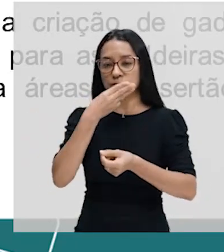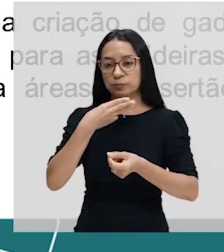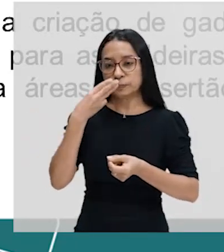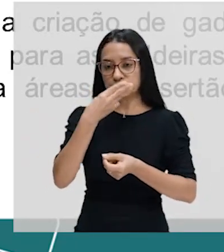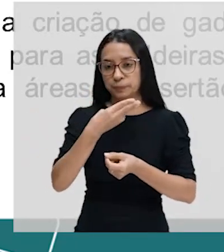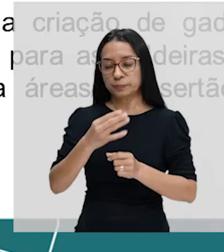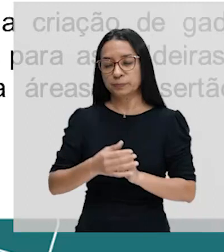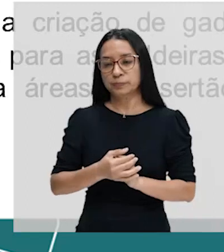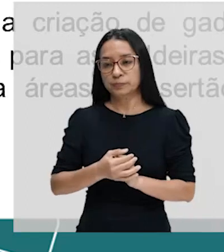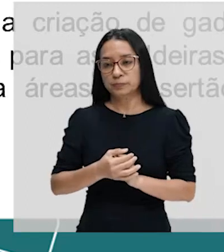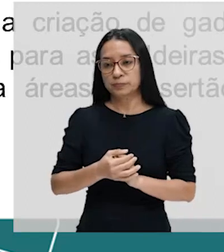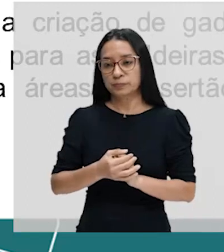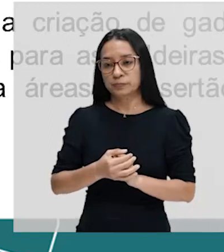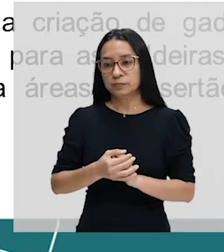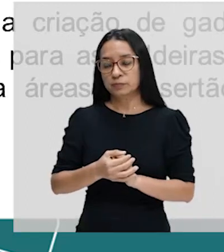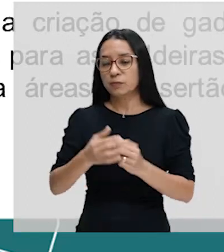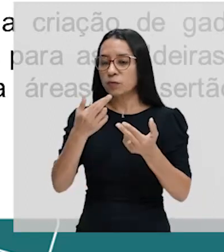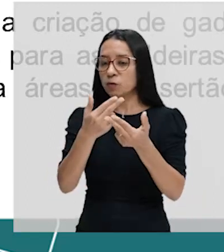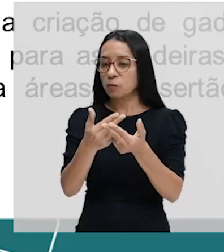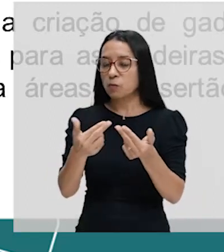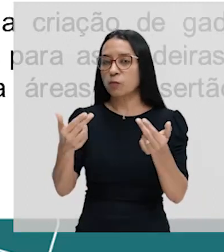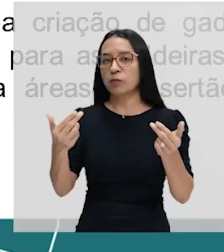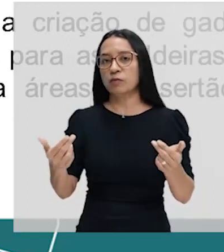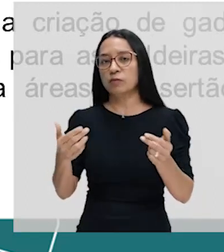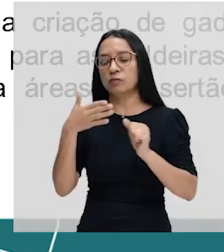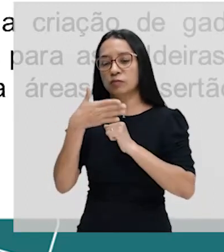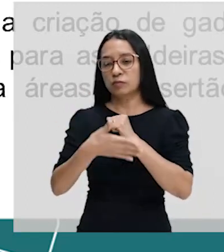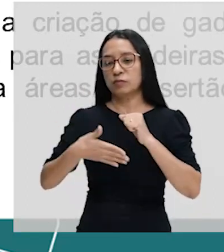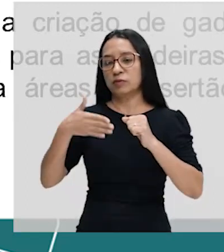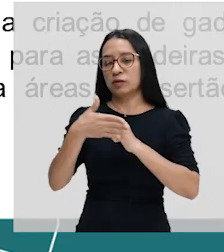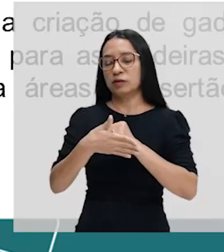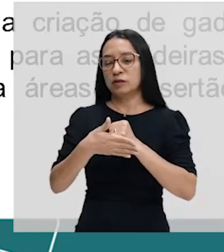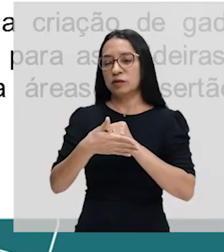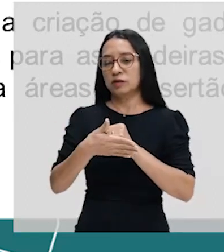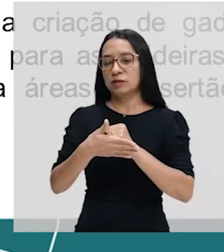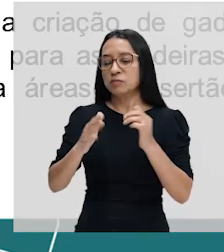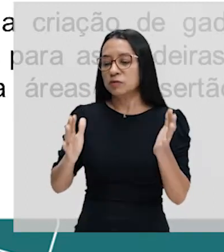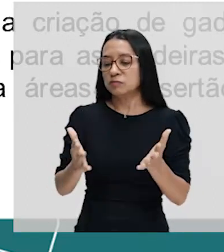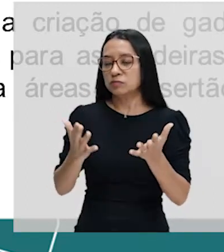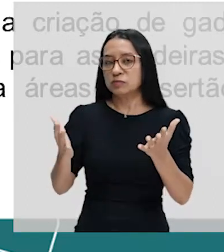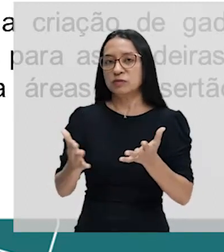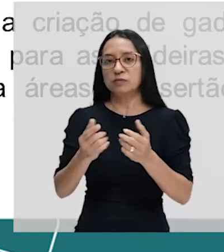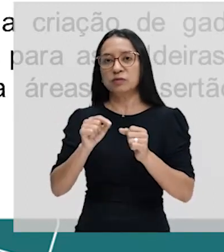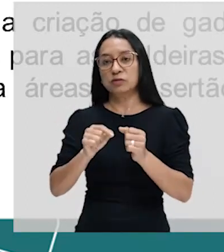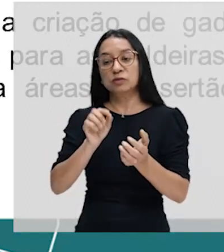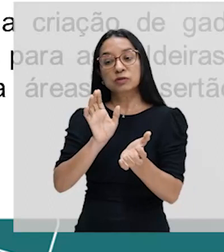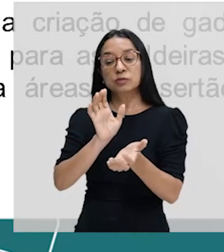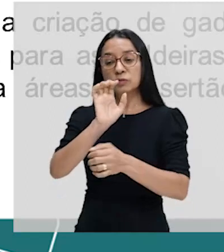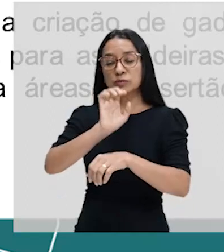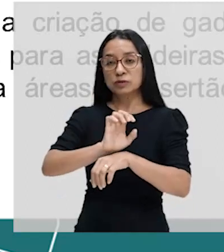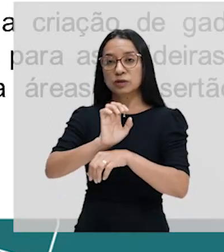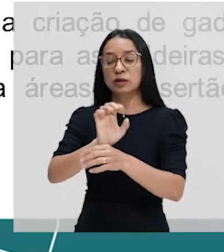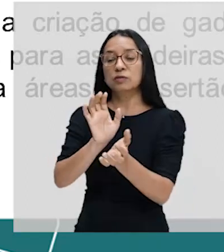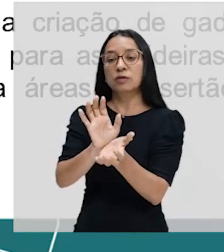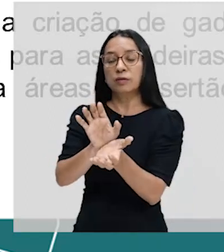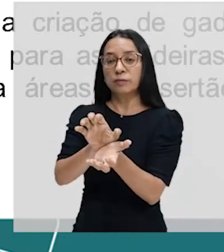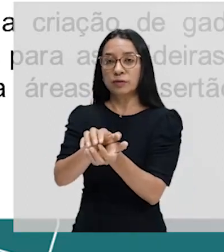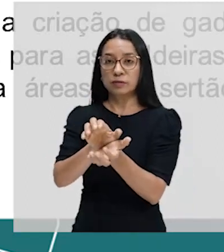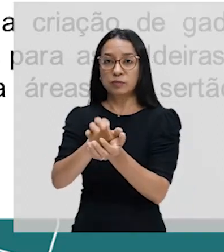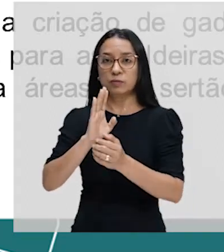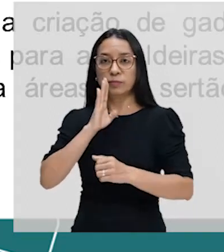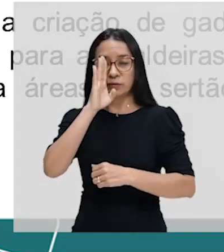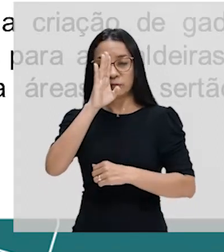com recursos basicamente investidos em Pernambuco, principalmente na região pernambucana,